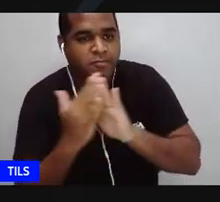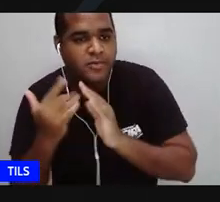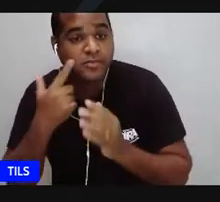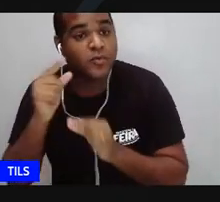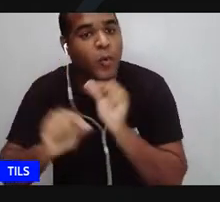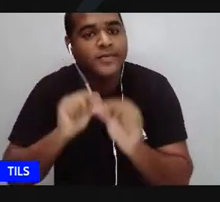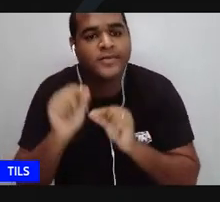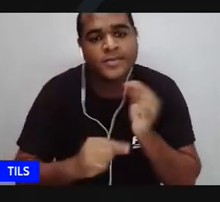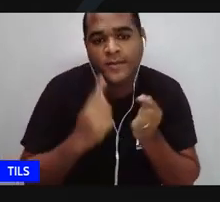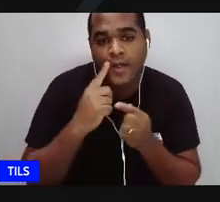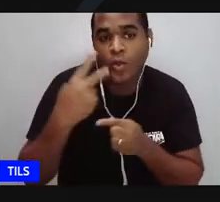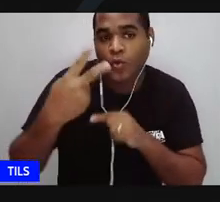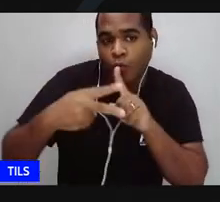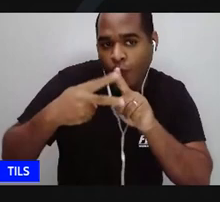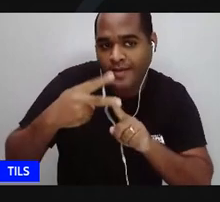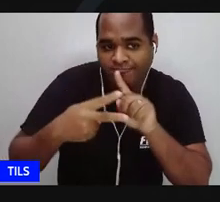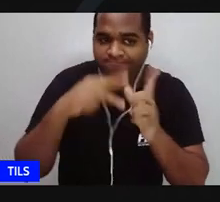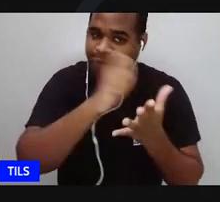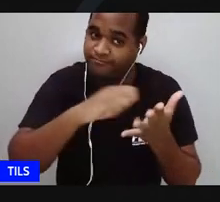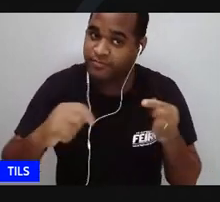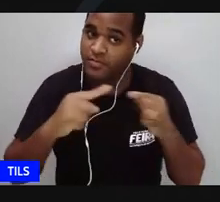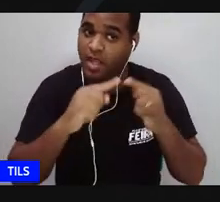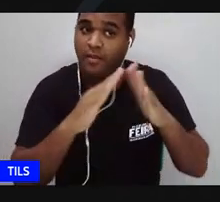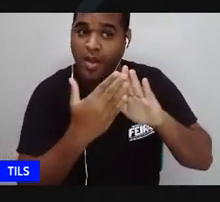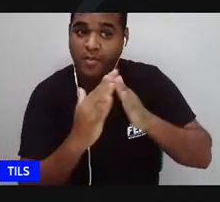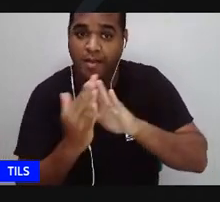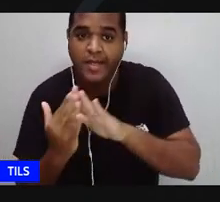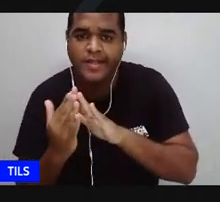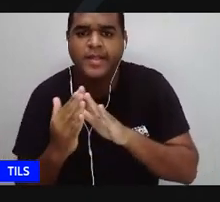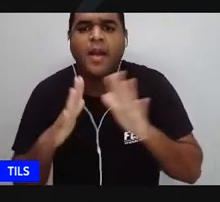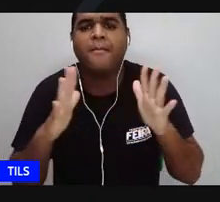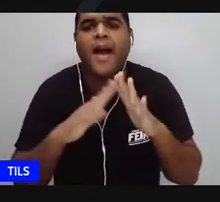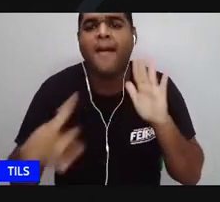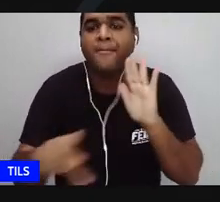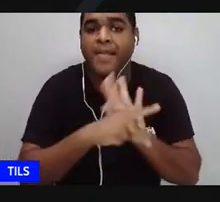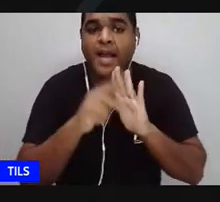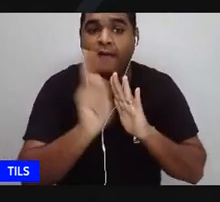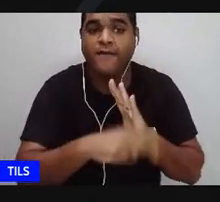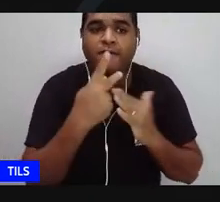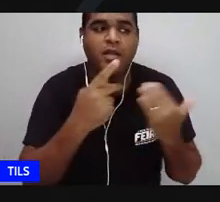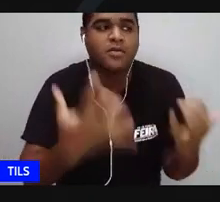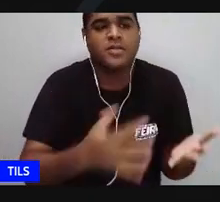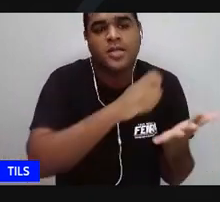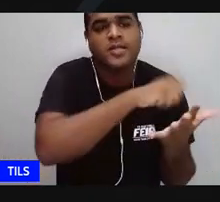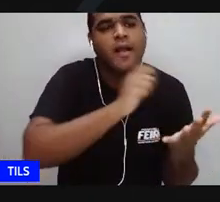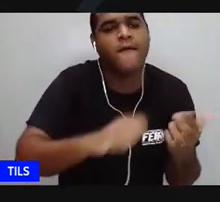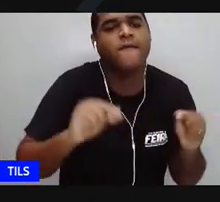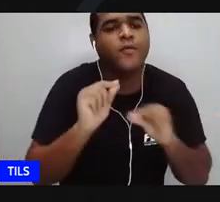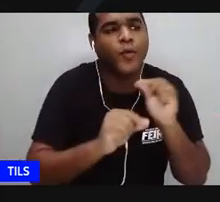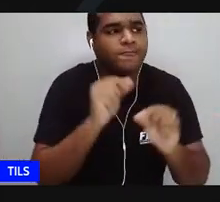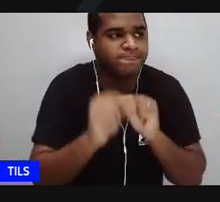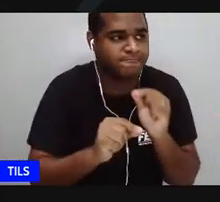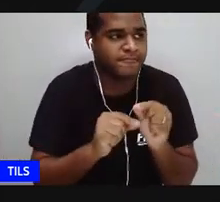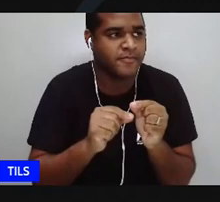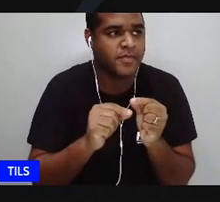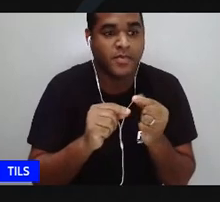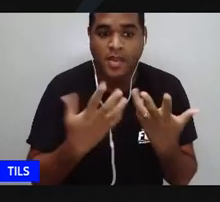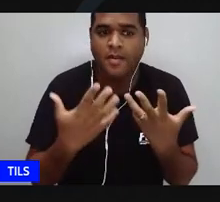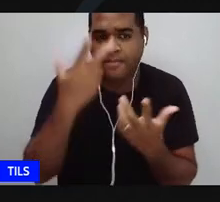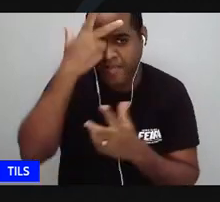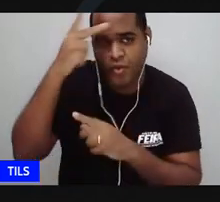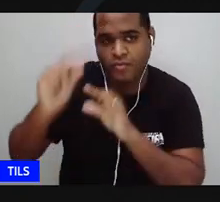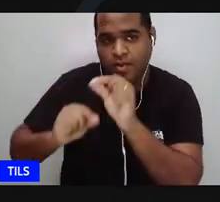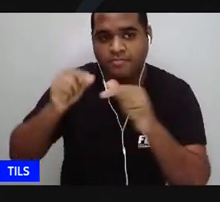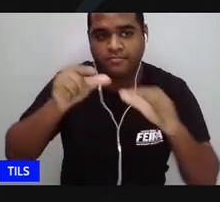As duas escreveram sobre o quê? Sobre a favela. Mas a forma de escrever vai ser diferente. Por quê? Porque cada uma fala de um